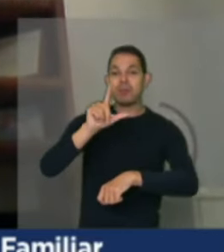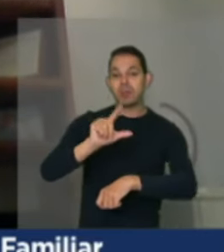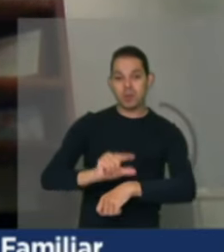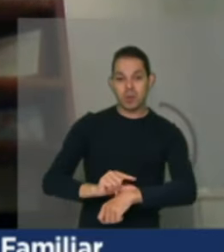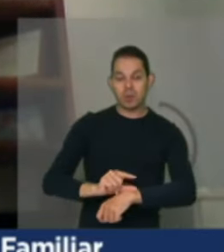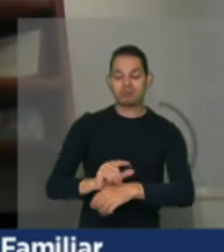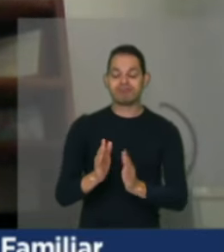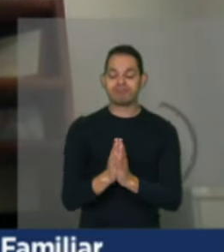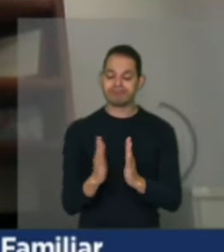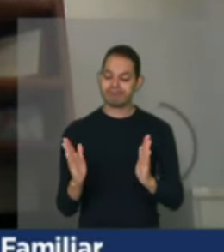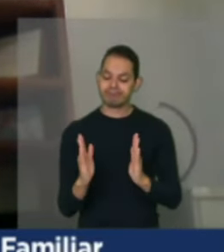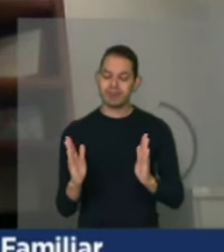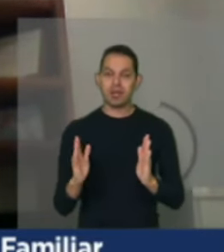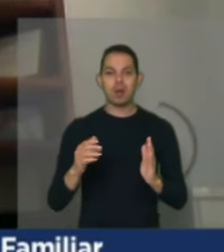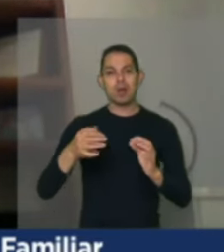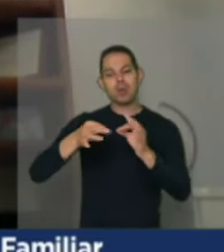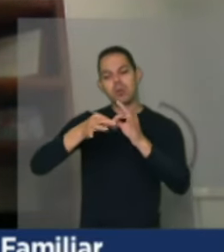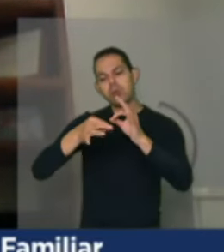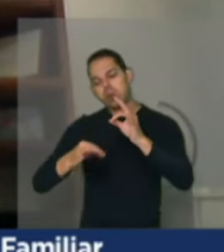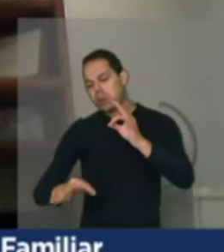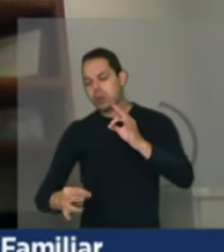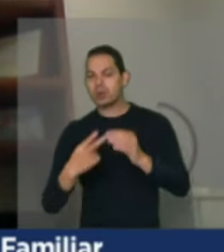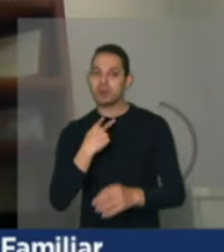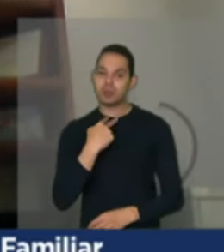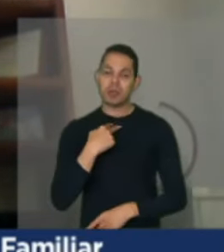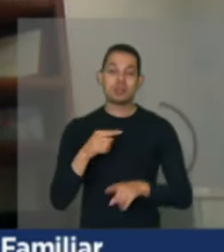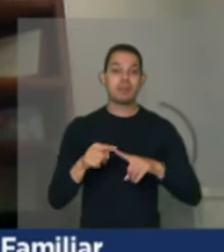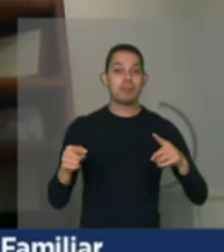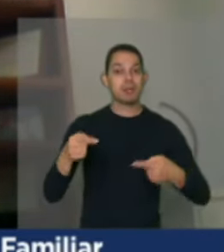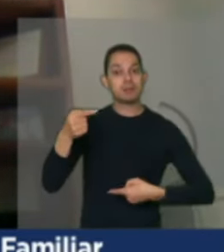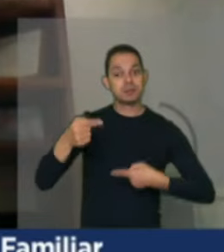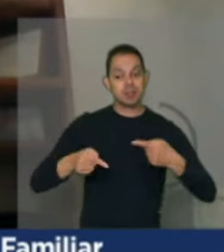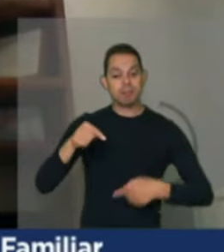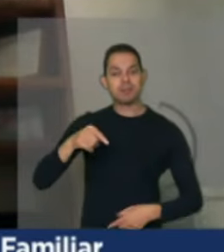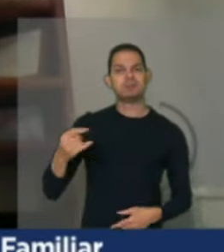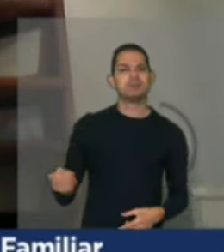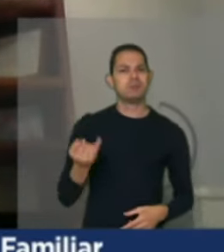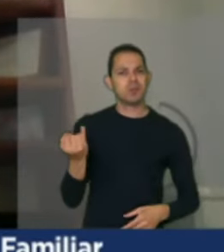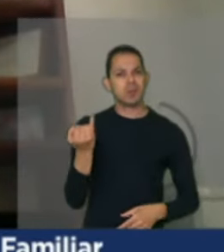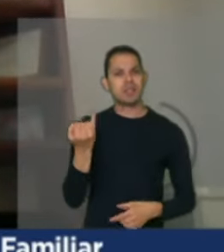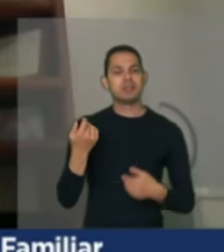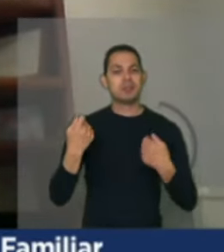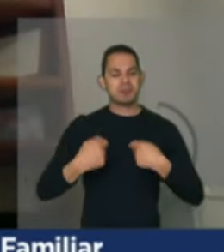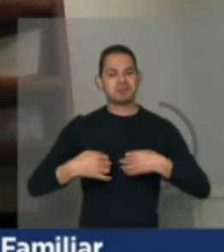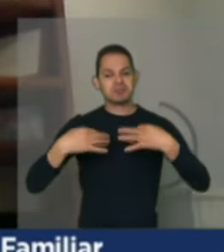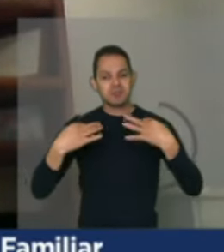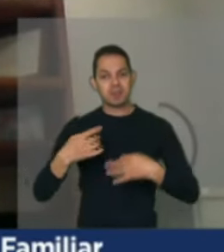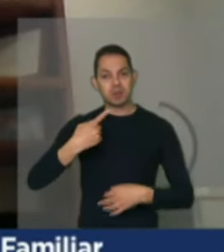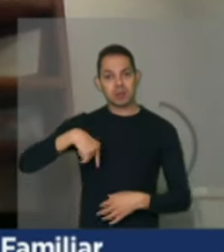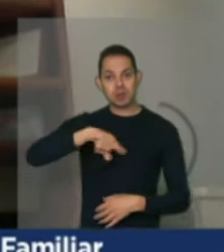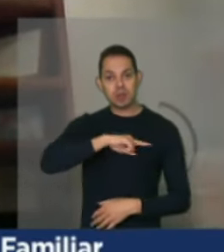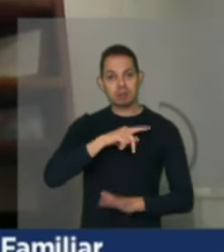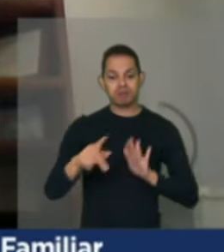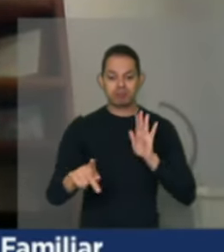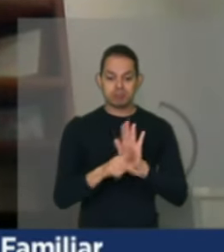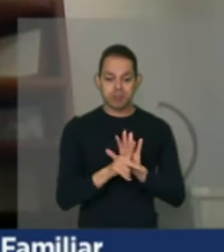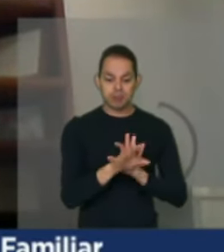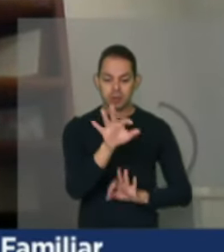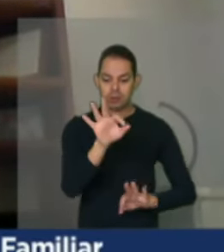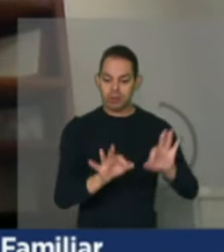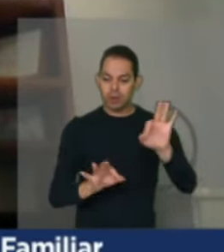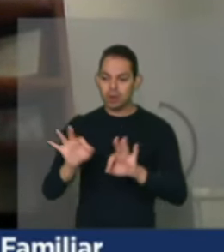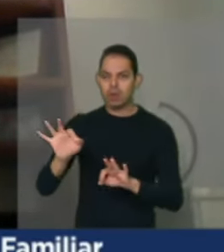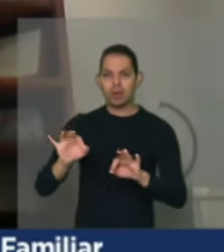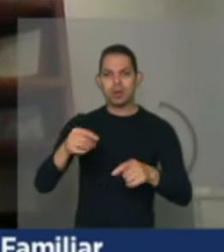a gente não pode se estender, mas eu acho um debate fundamental e que deveria de fato nós das organizações estender essa